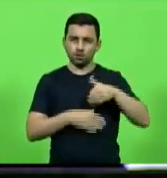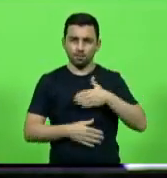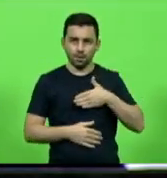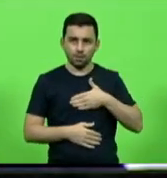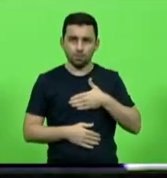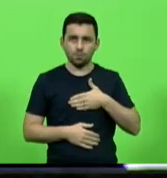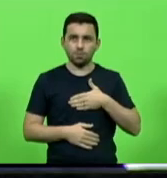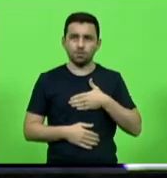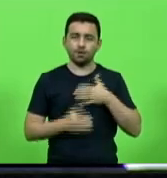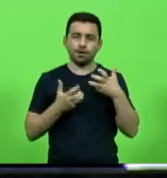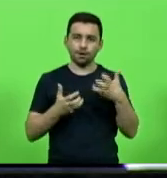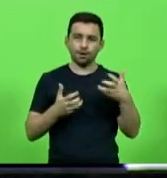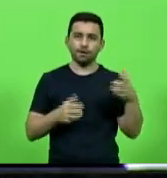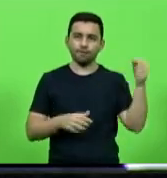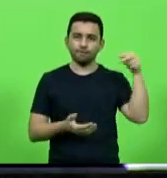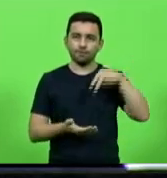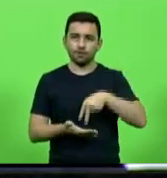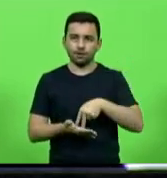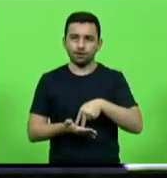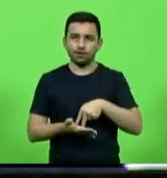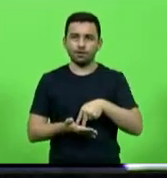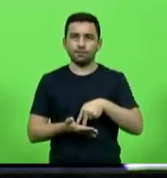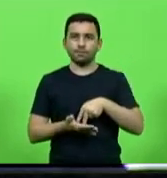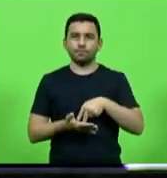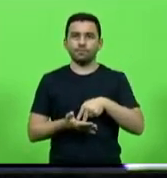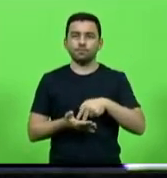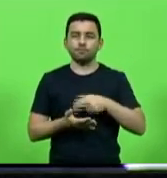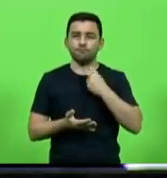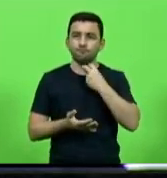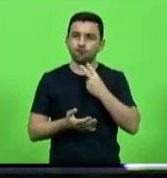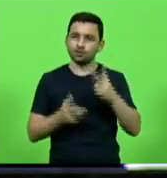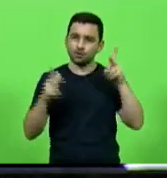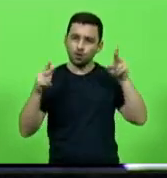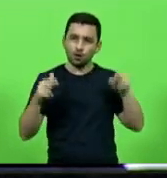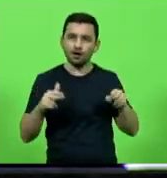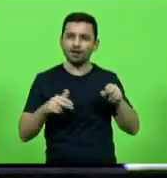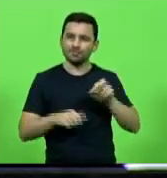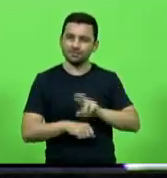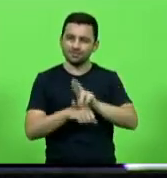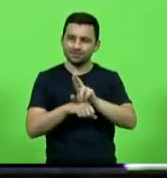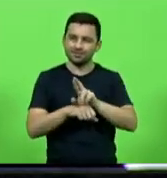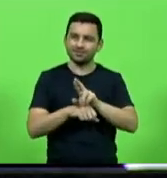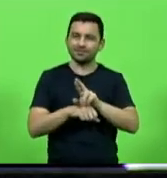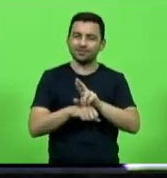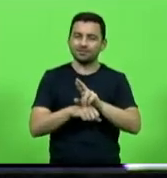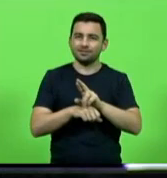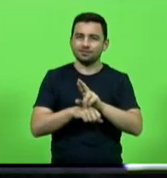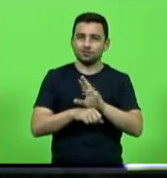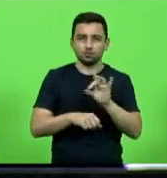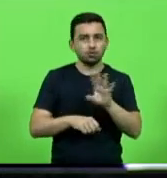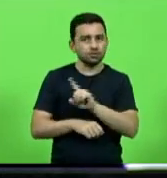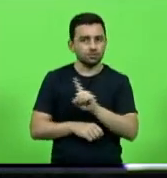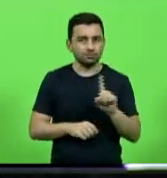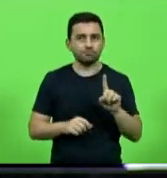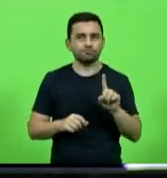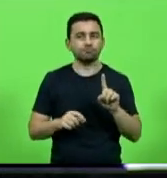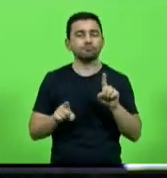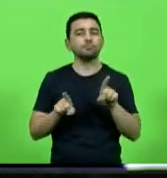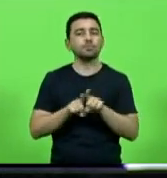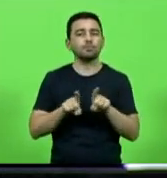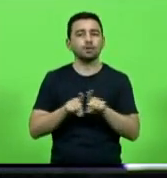para que eu venha aqui e seja a voz deles e a oportunidade deles. Deputado Volney,